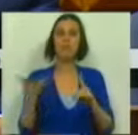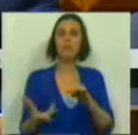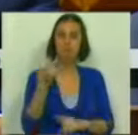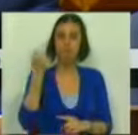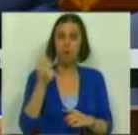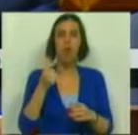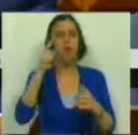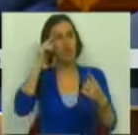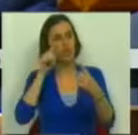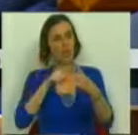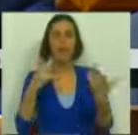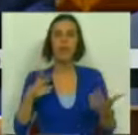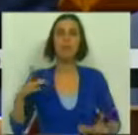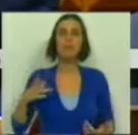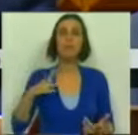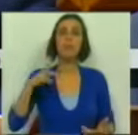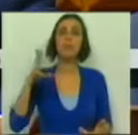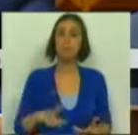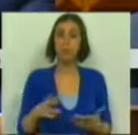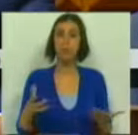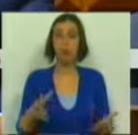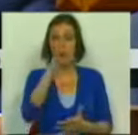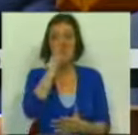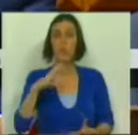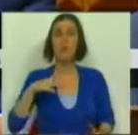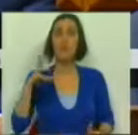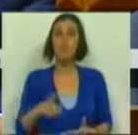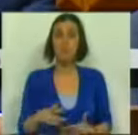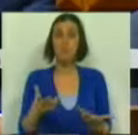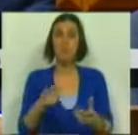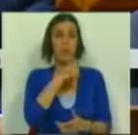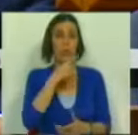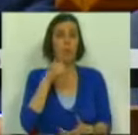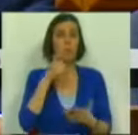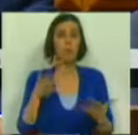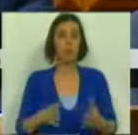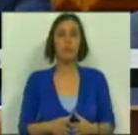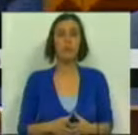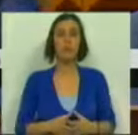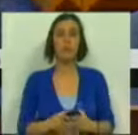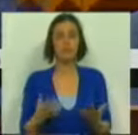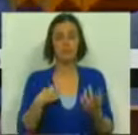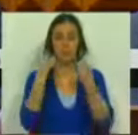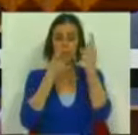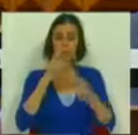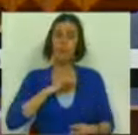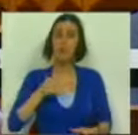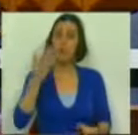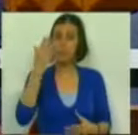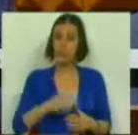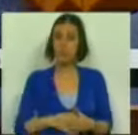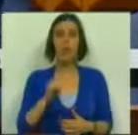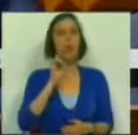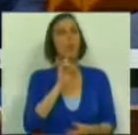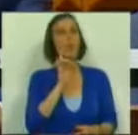alcançados as metas com que Portugal e o Governo português estão comprometidos. Penso, Sr. Presidente,